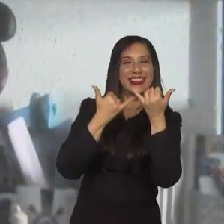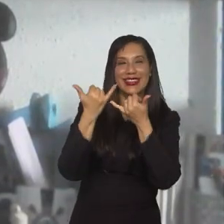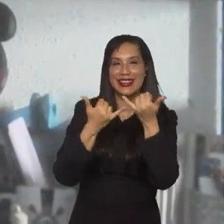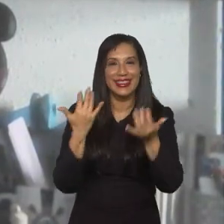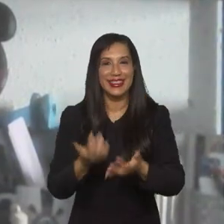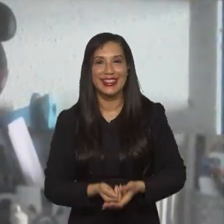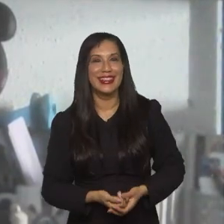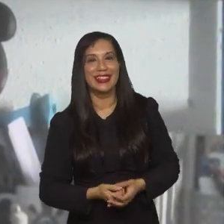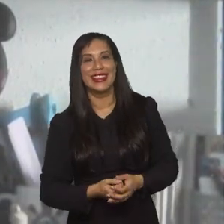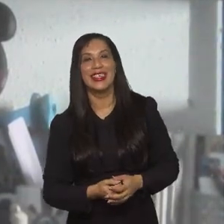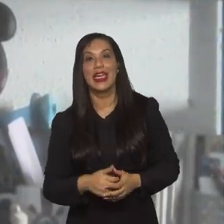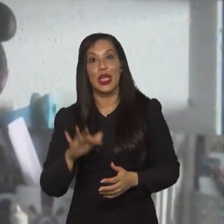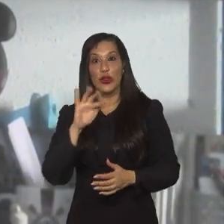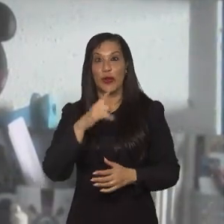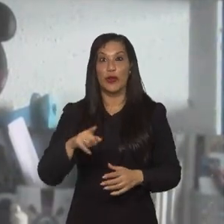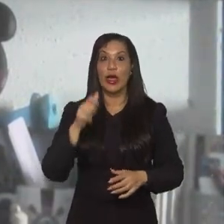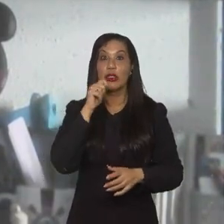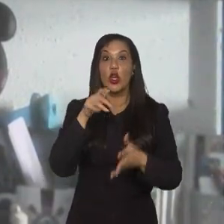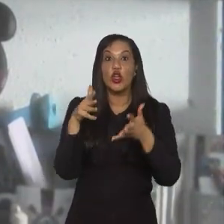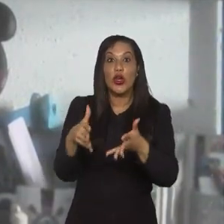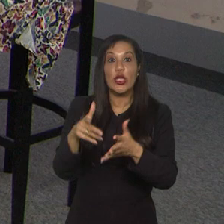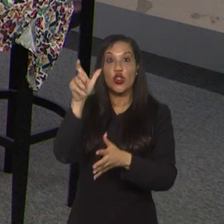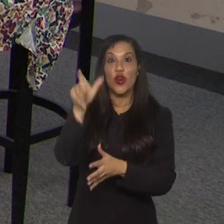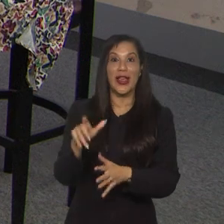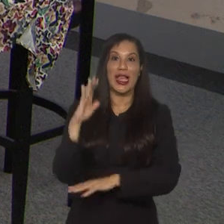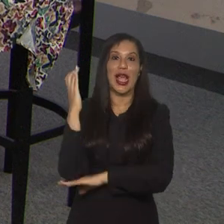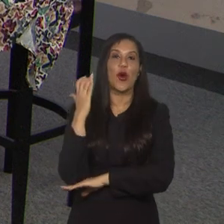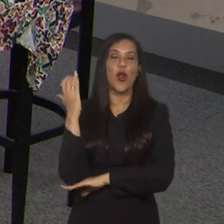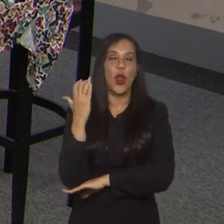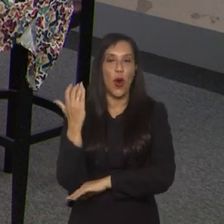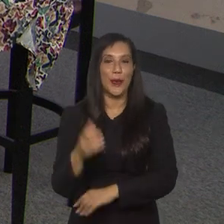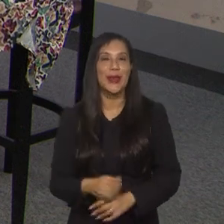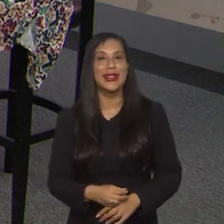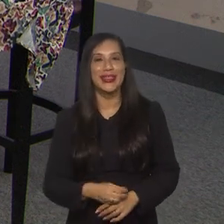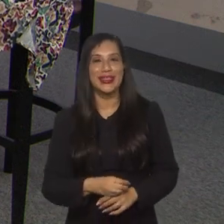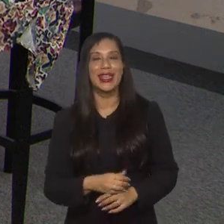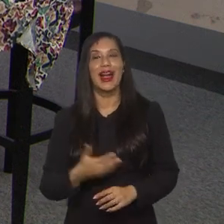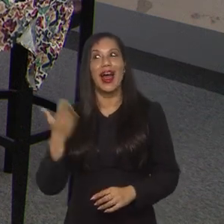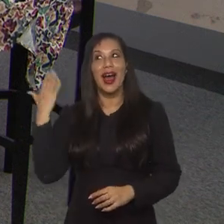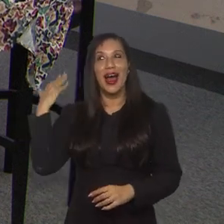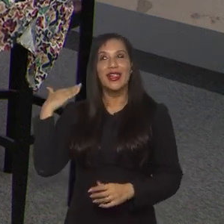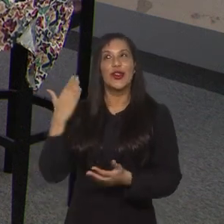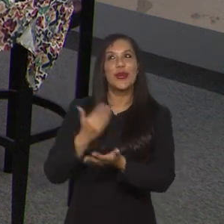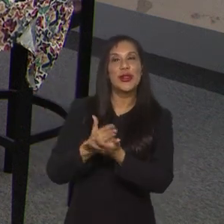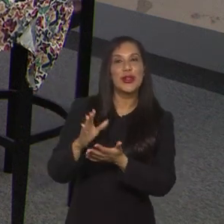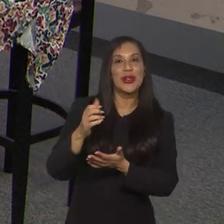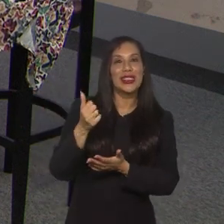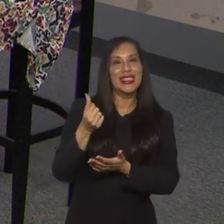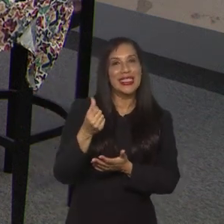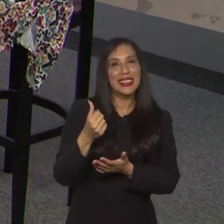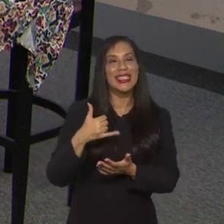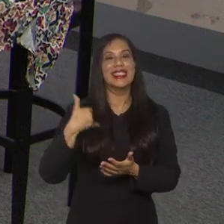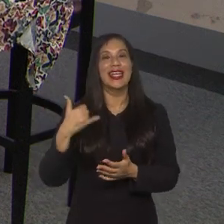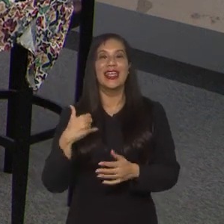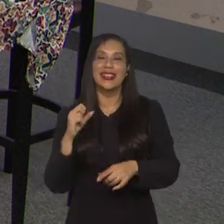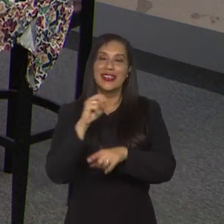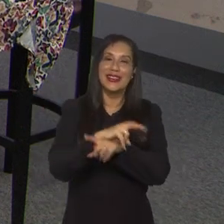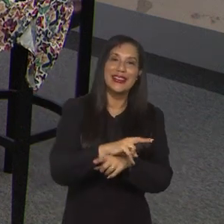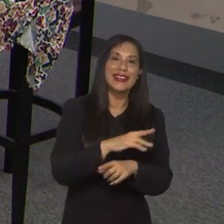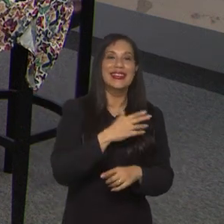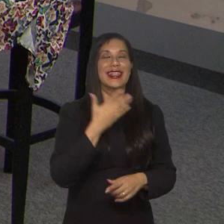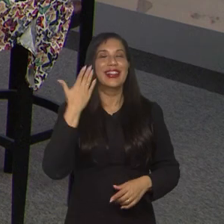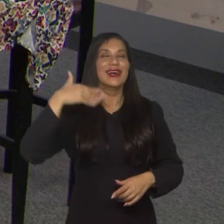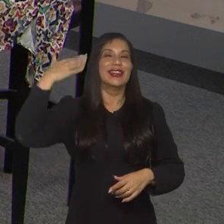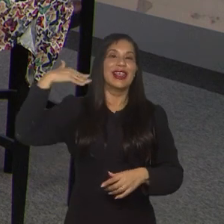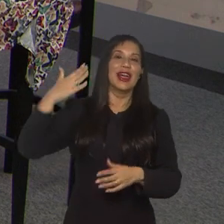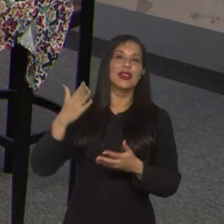a Linda Caicedo é quase uma unanimidade. Desde quando ela tinha 15, com 16 anos, 17 anos, eu falava, Corinthians, vai atrás, pelo amor de